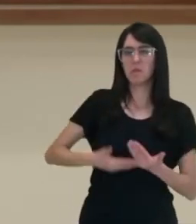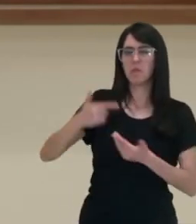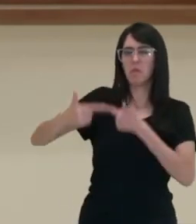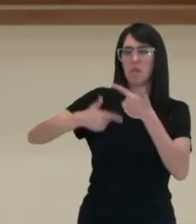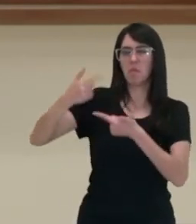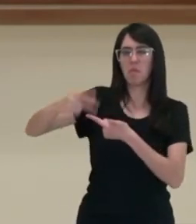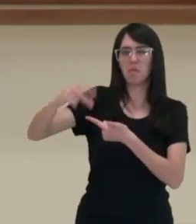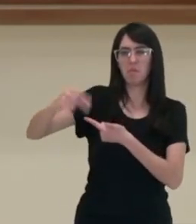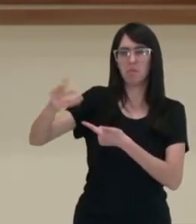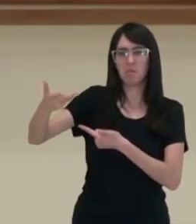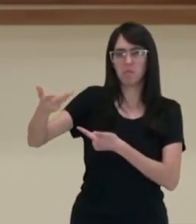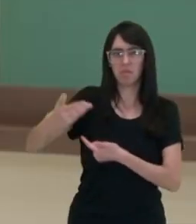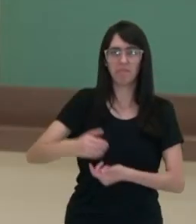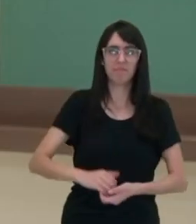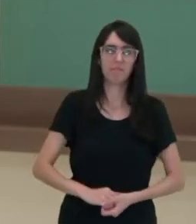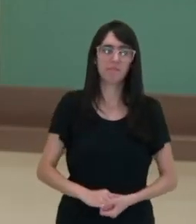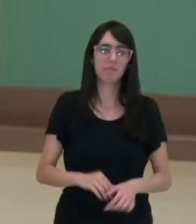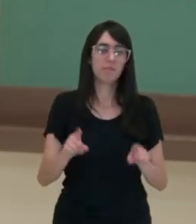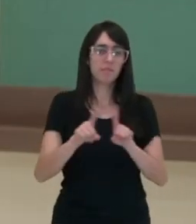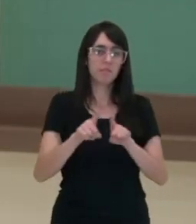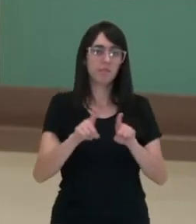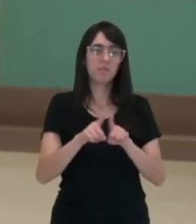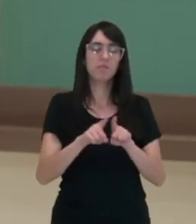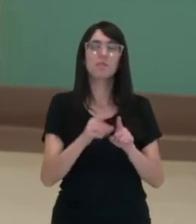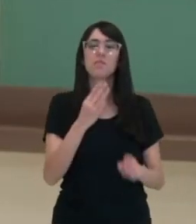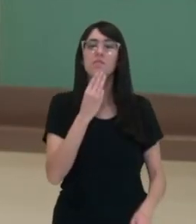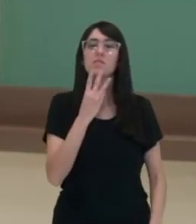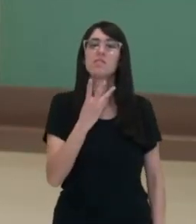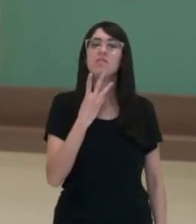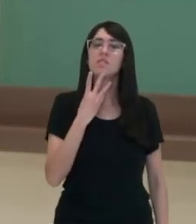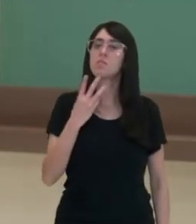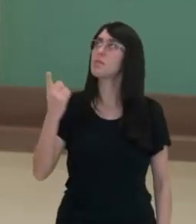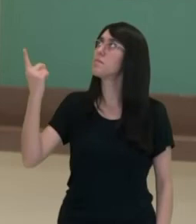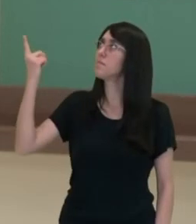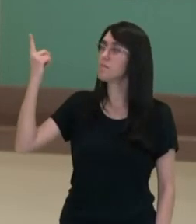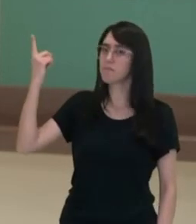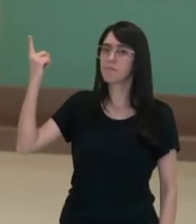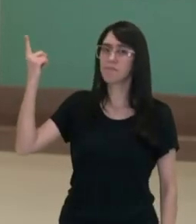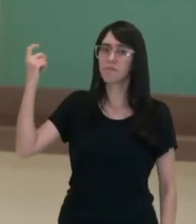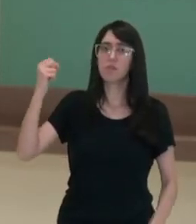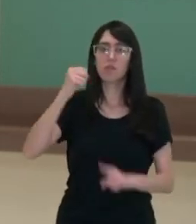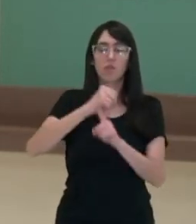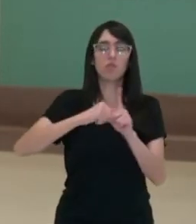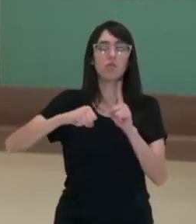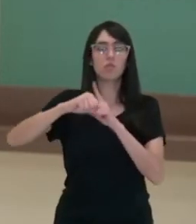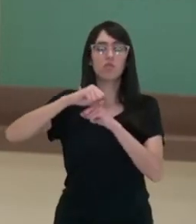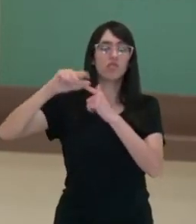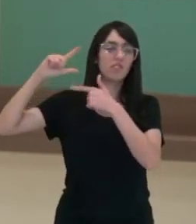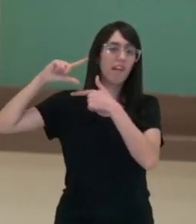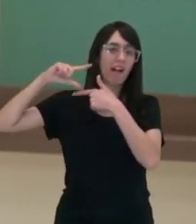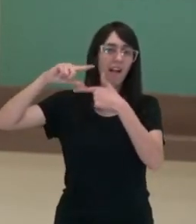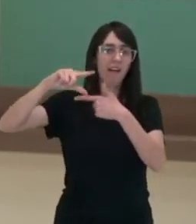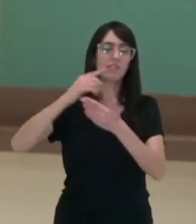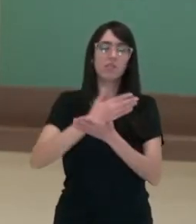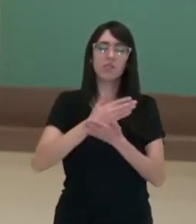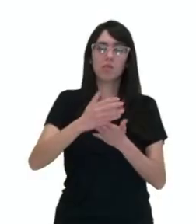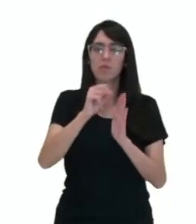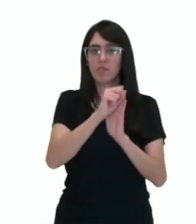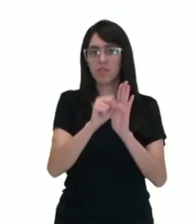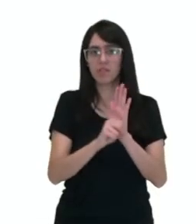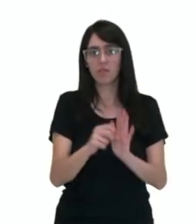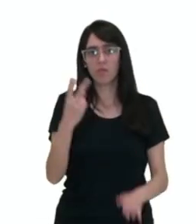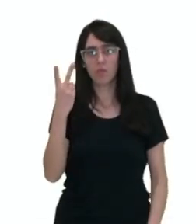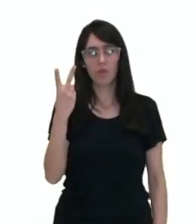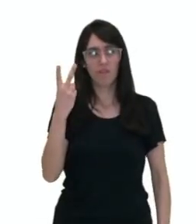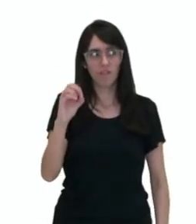do trabalhador. Temos também a visão de Weber, que é a sociologia clássica, começo do século XX. Então